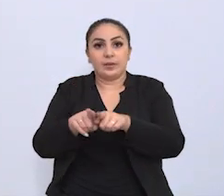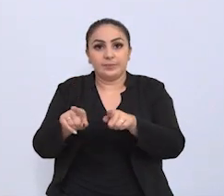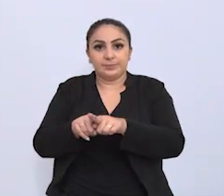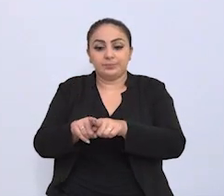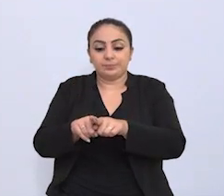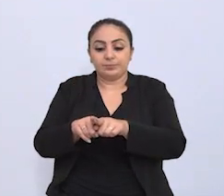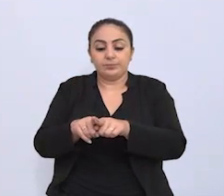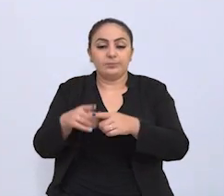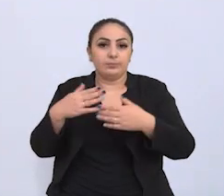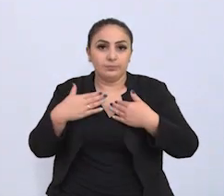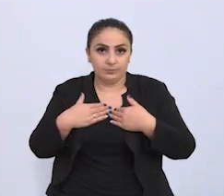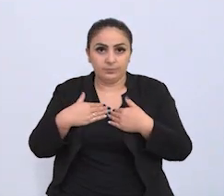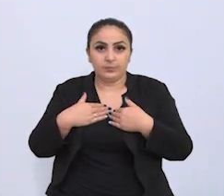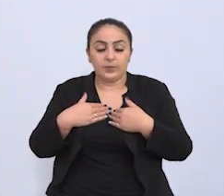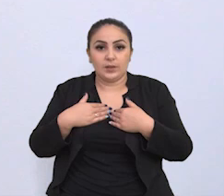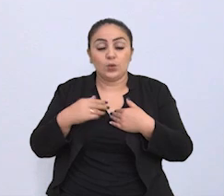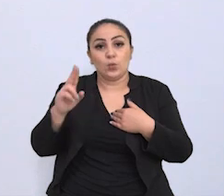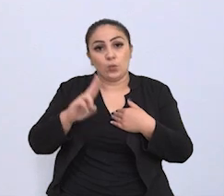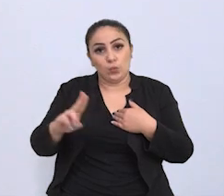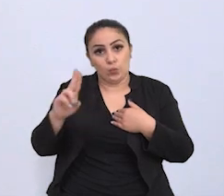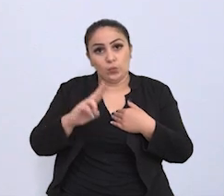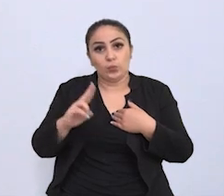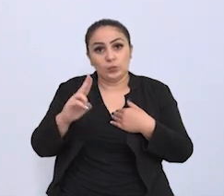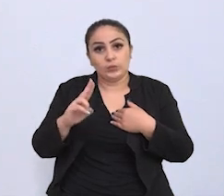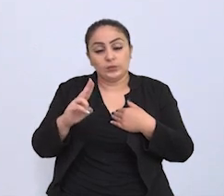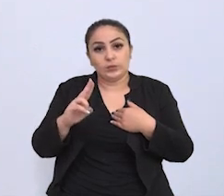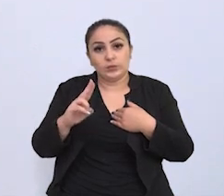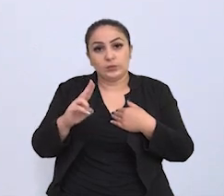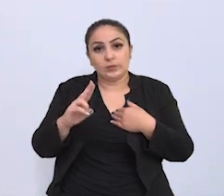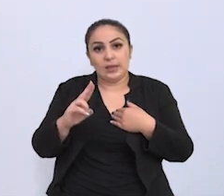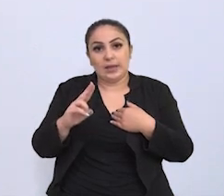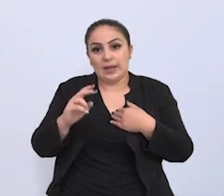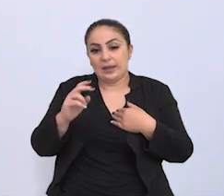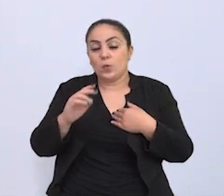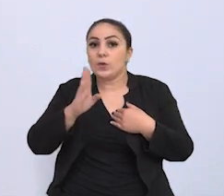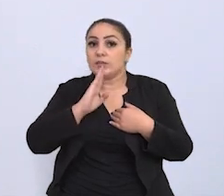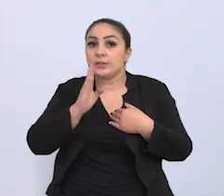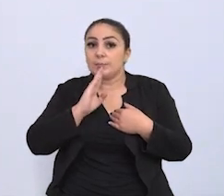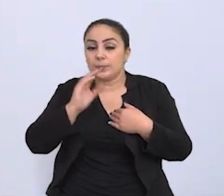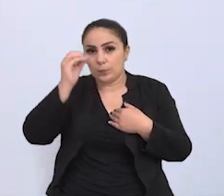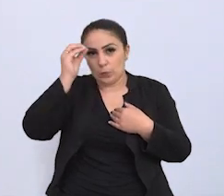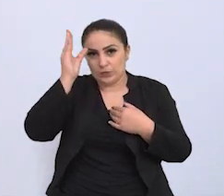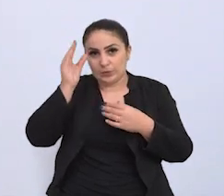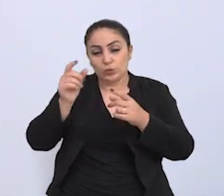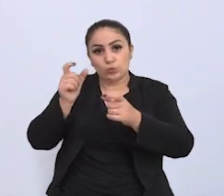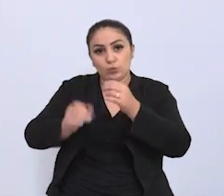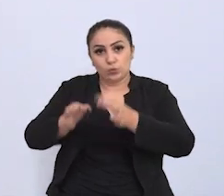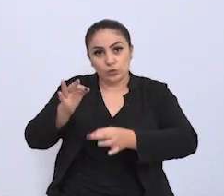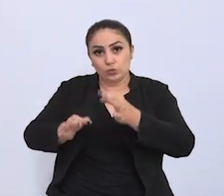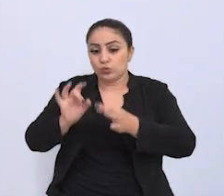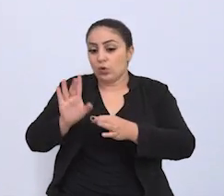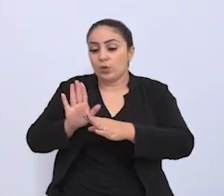Então, eu uso os préstimos jurídicos somente para auxiliar esses